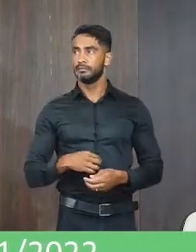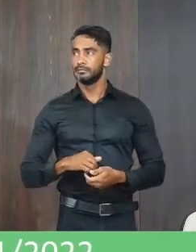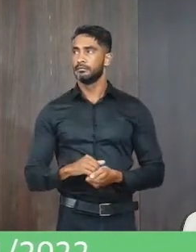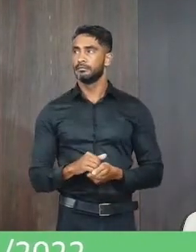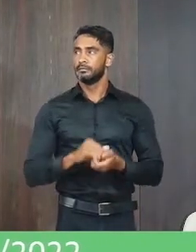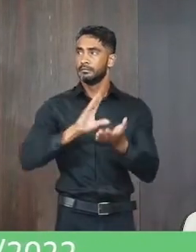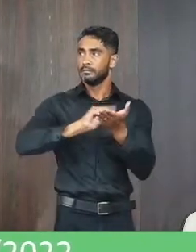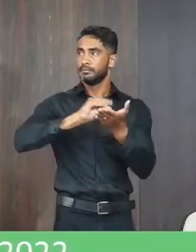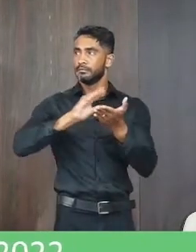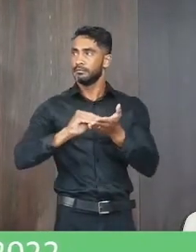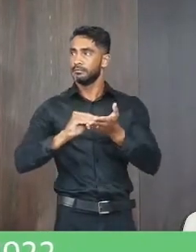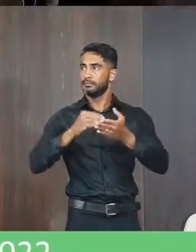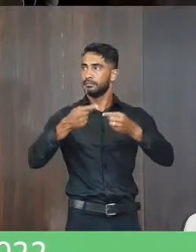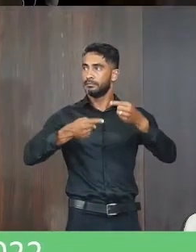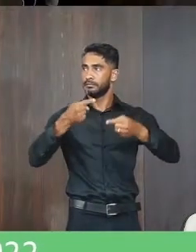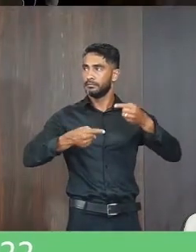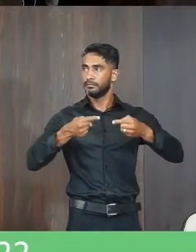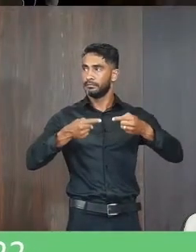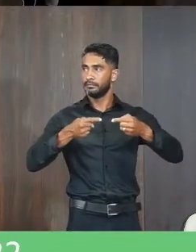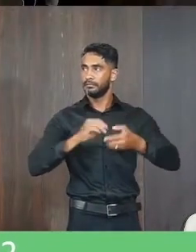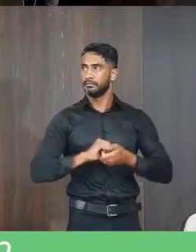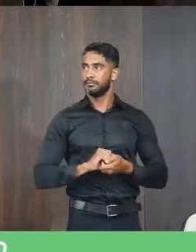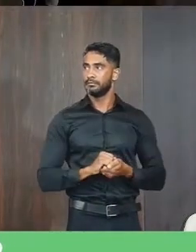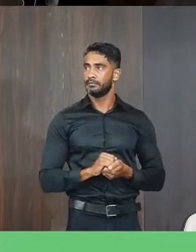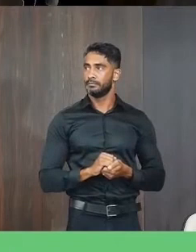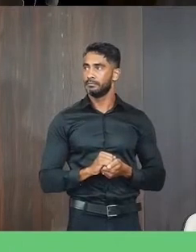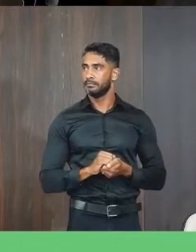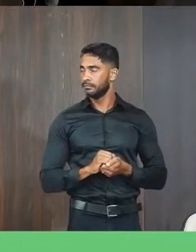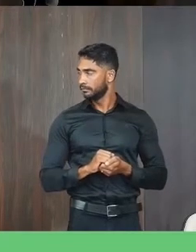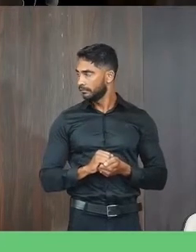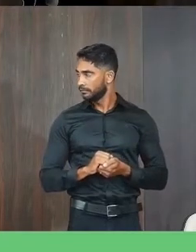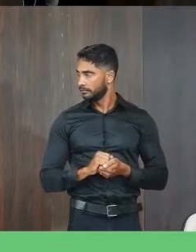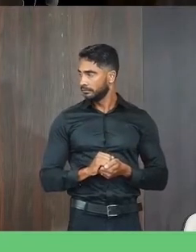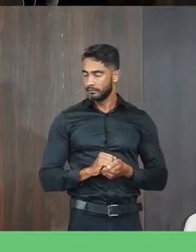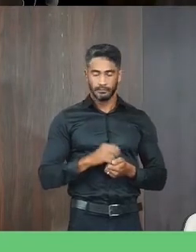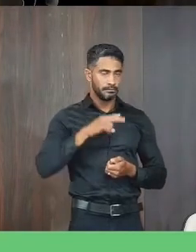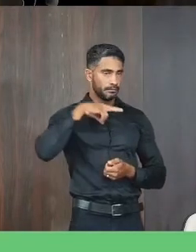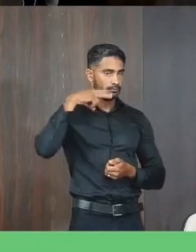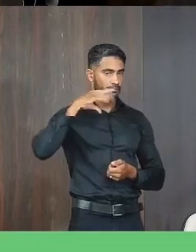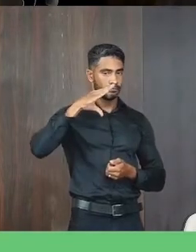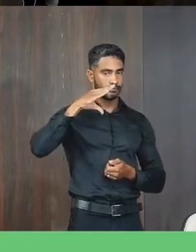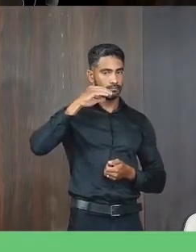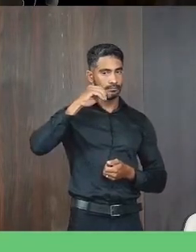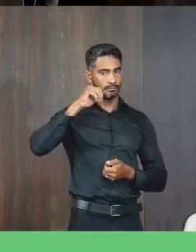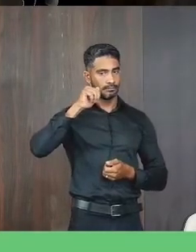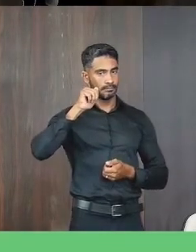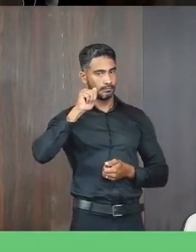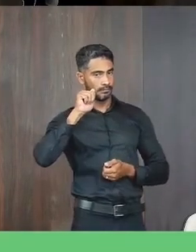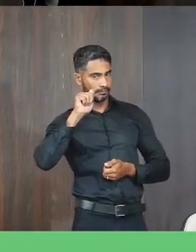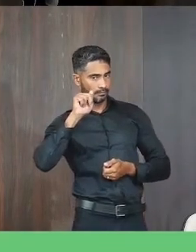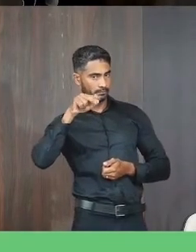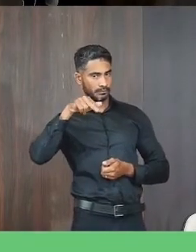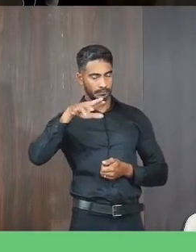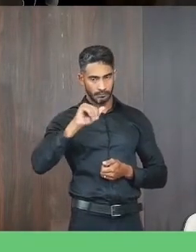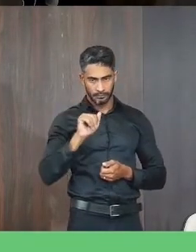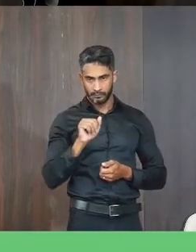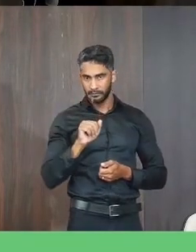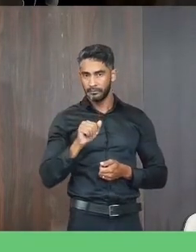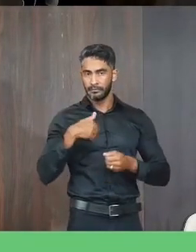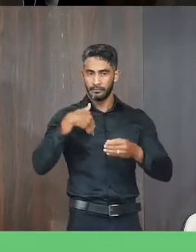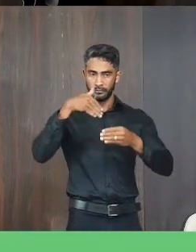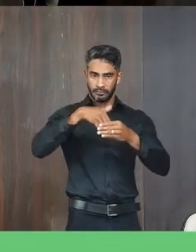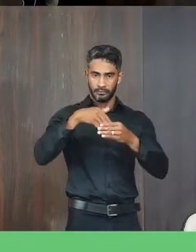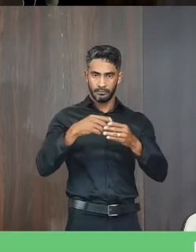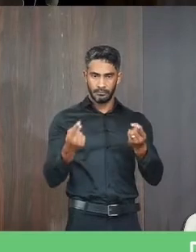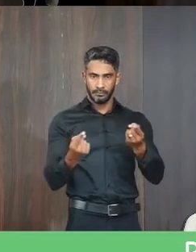A ata está em discussão. Com a palavra, Presidente. Vereadora Carmelina. Eu votei contrário ao projeto